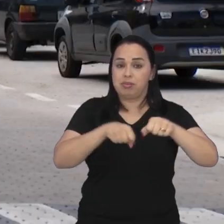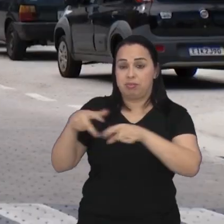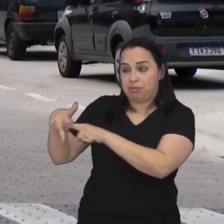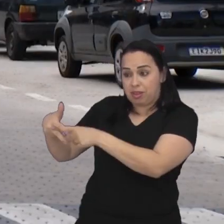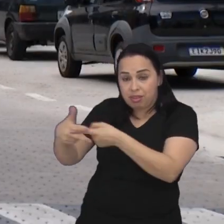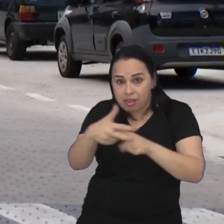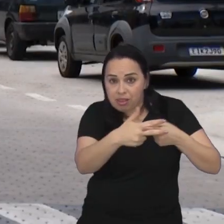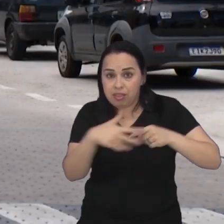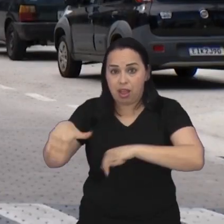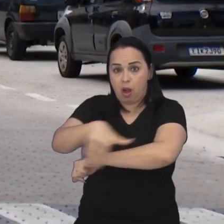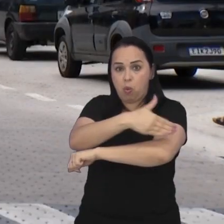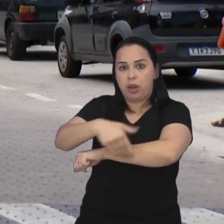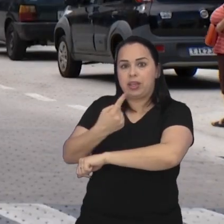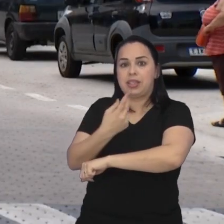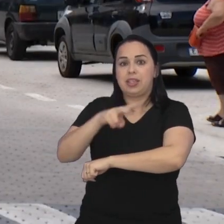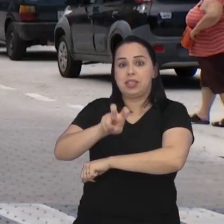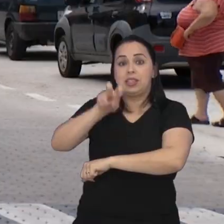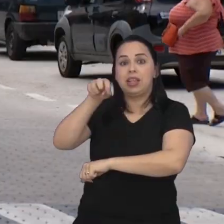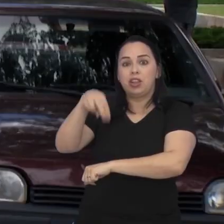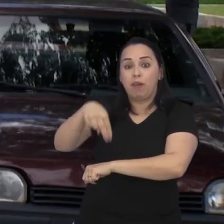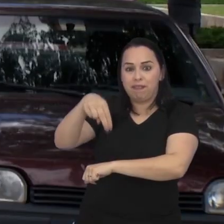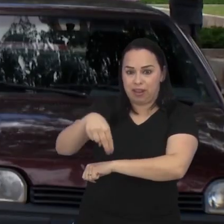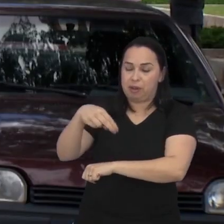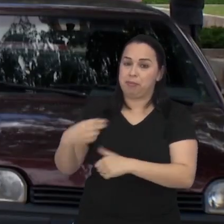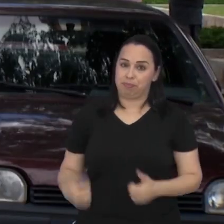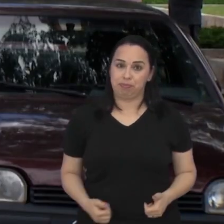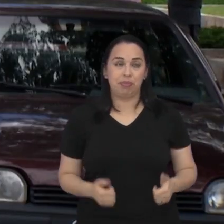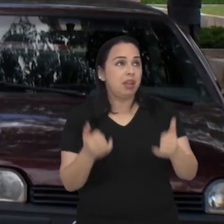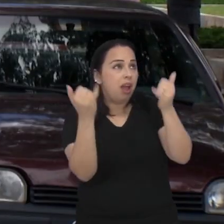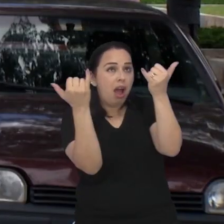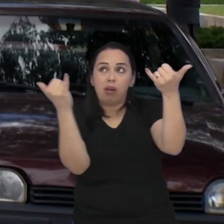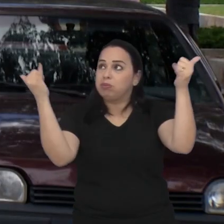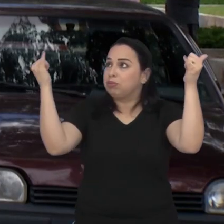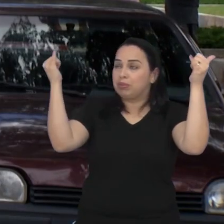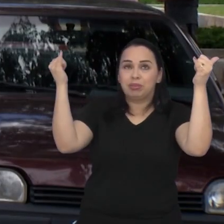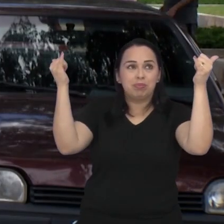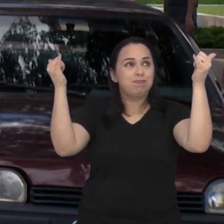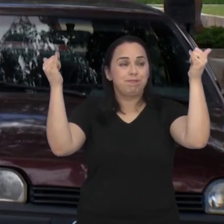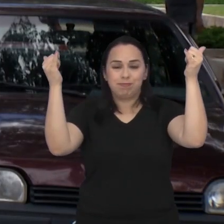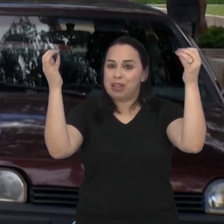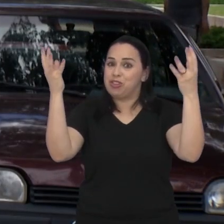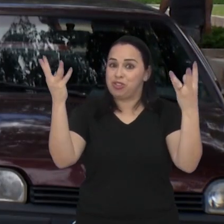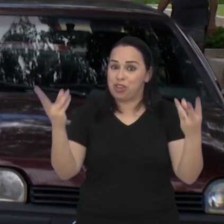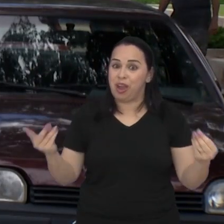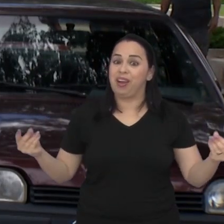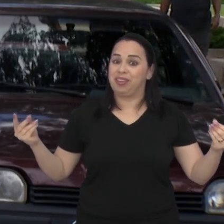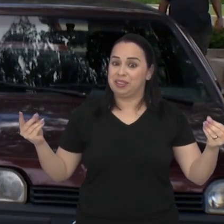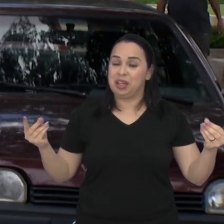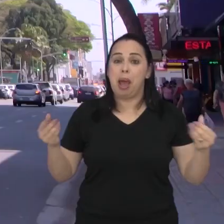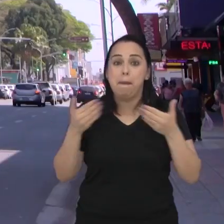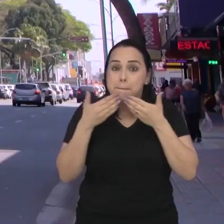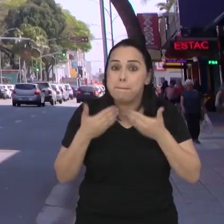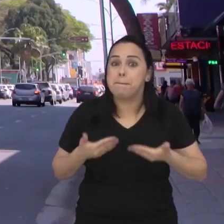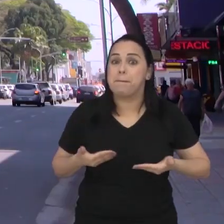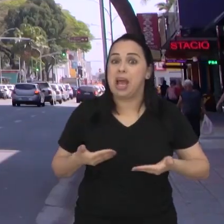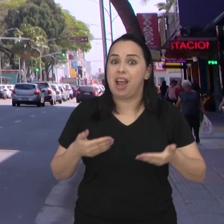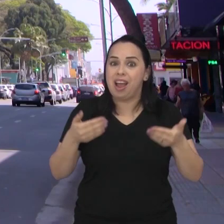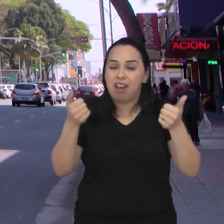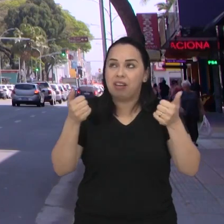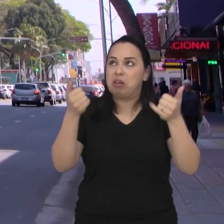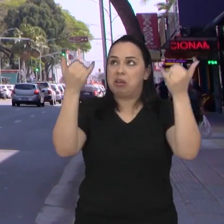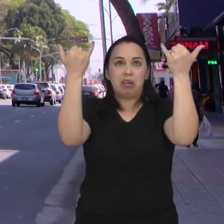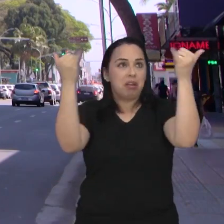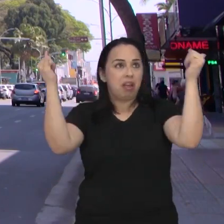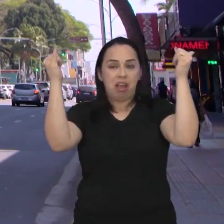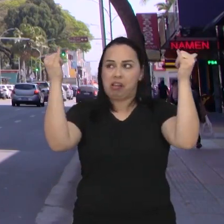a revitalização da Rua 15 de Novembro. A fiação elétrica melhora a estética do ambiente urbano e reduz os